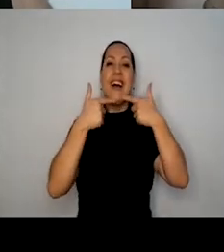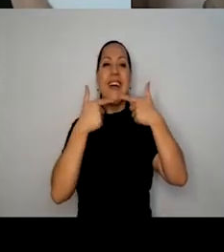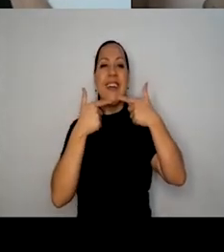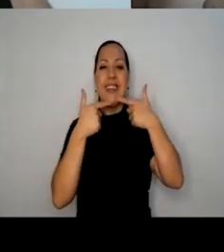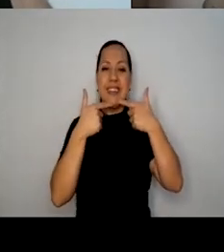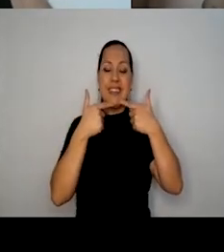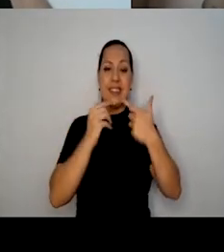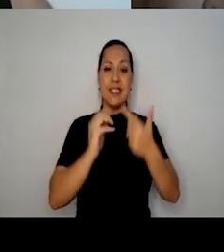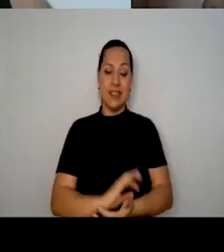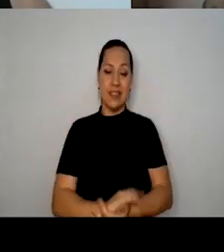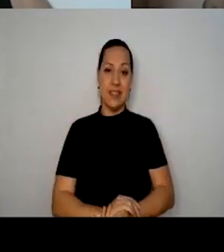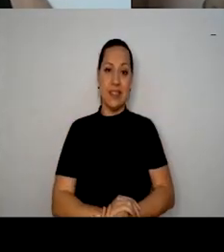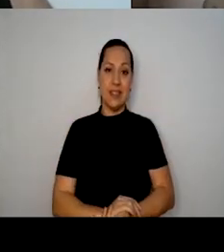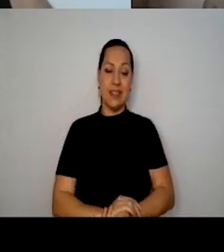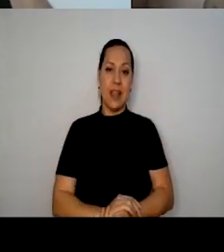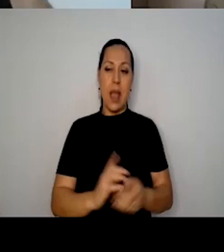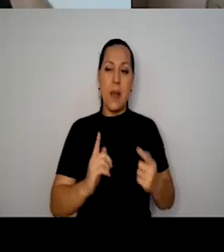catarse,